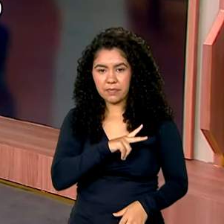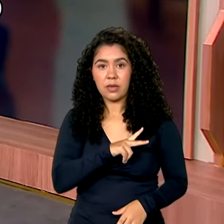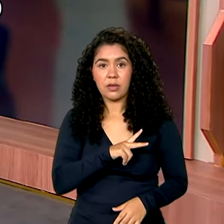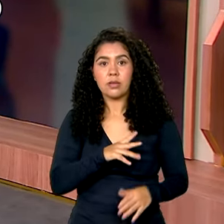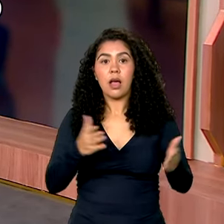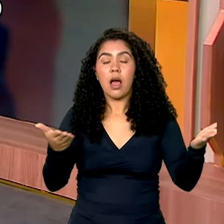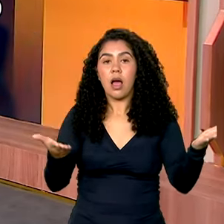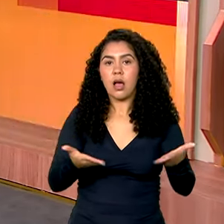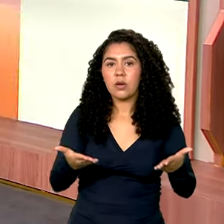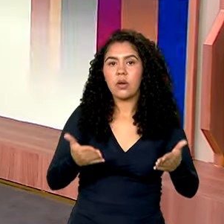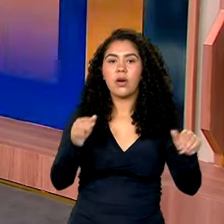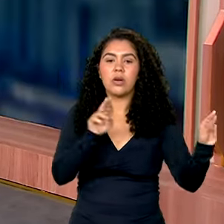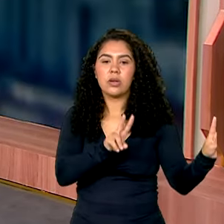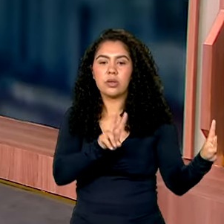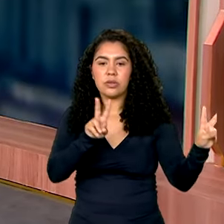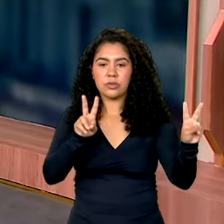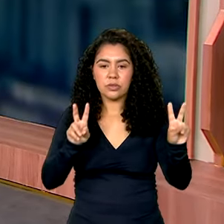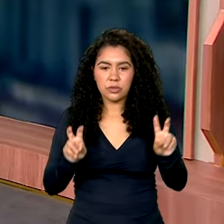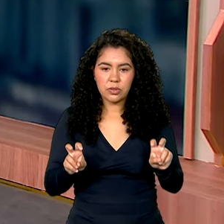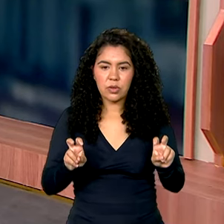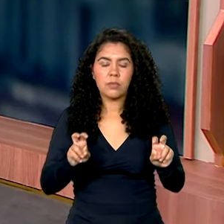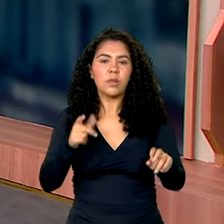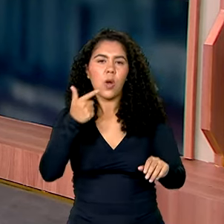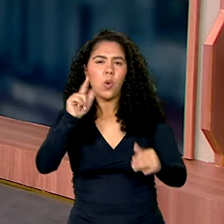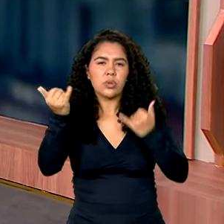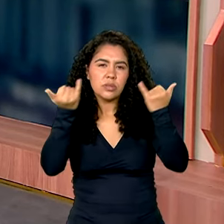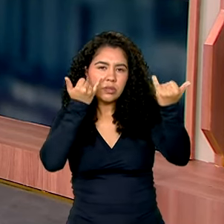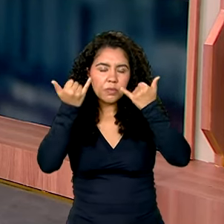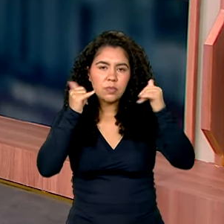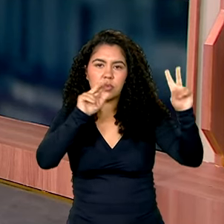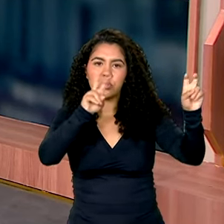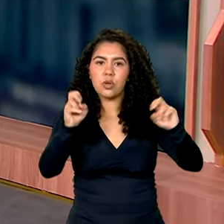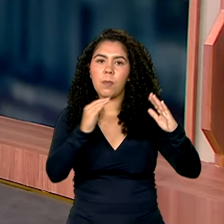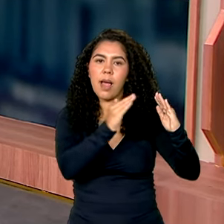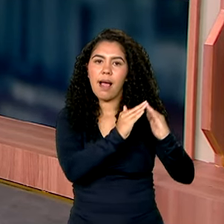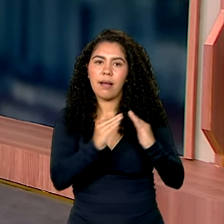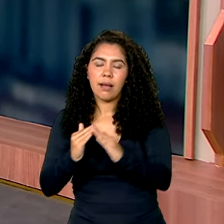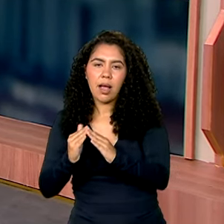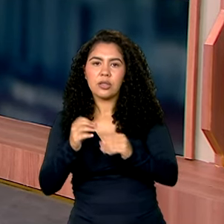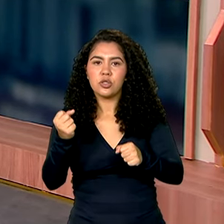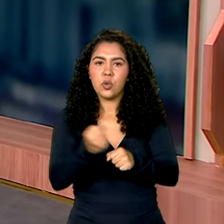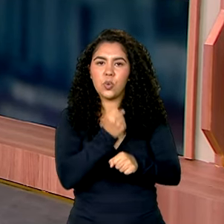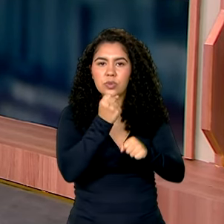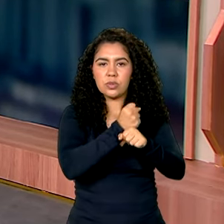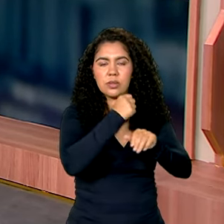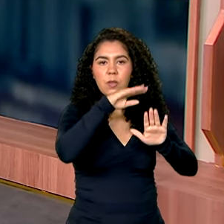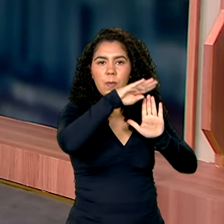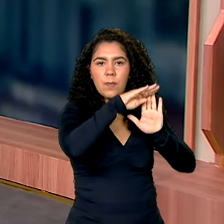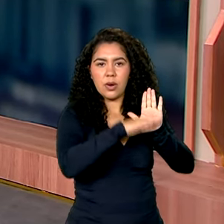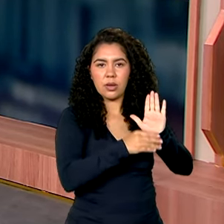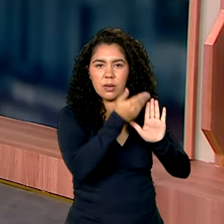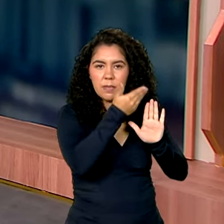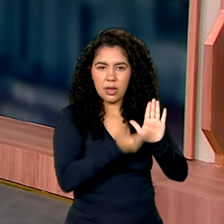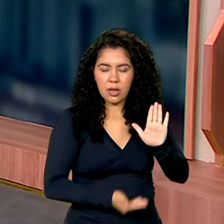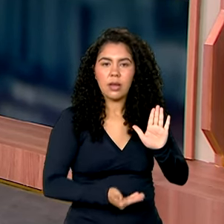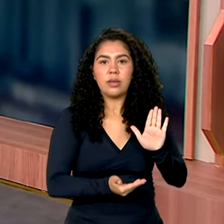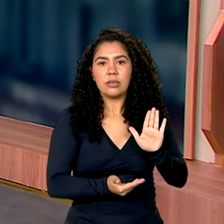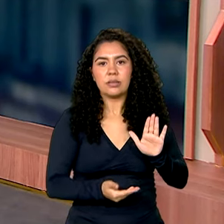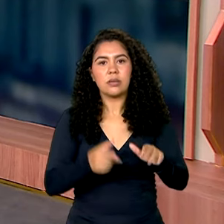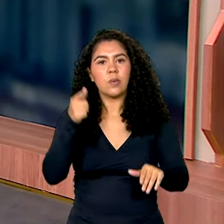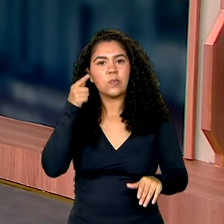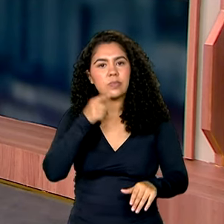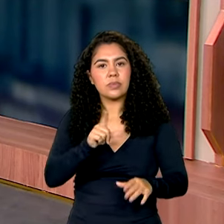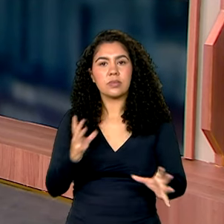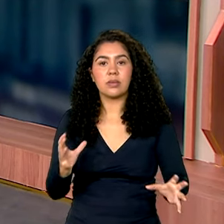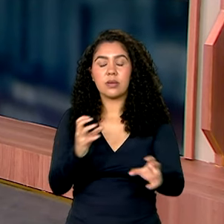Agora, gente tem aí outros dados. Habitação, Minha Casa, Minha Vida, ultrapassa a meta. Fonte aí, o Ministério das Cidades,